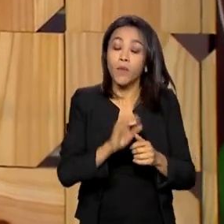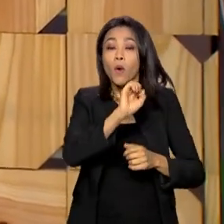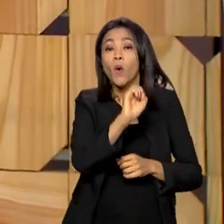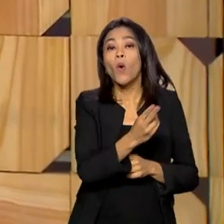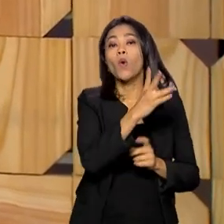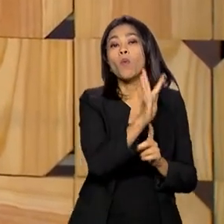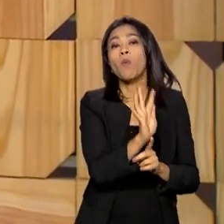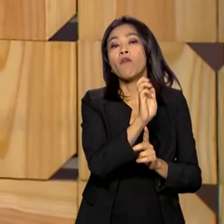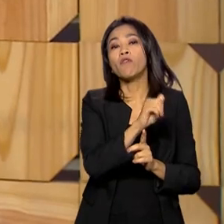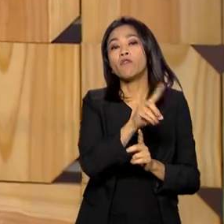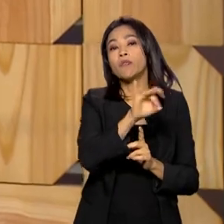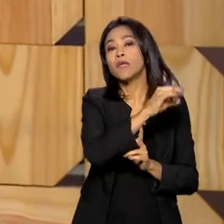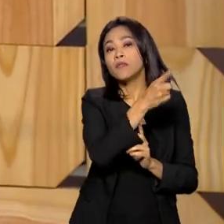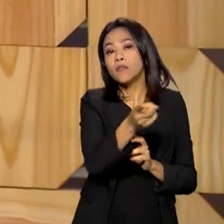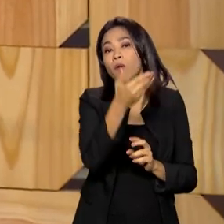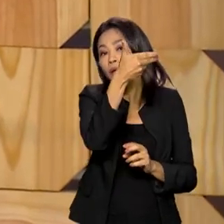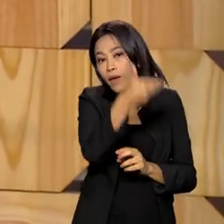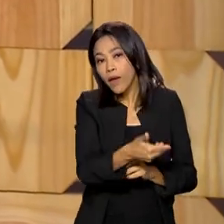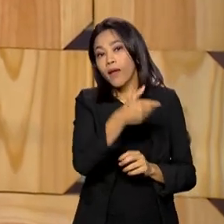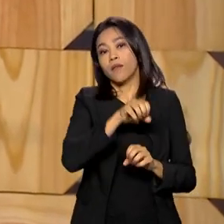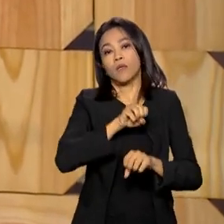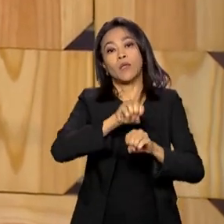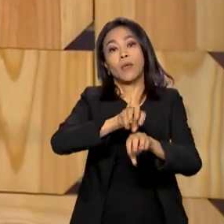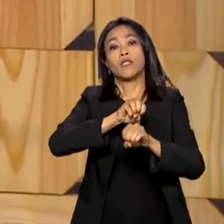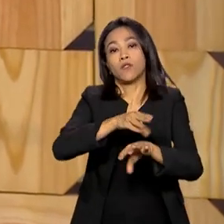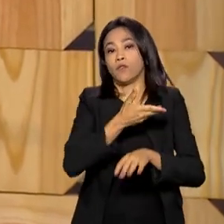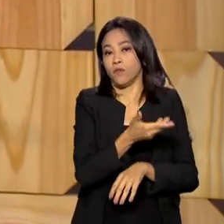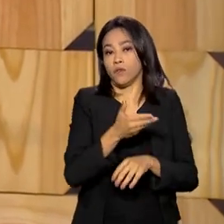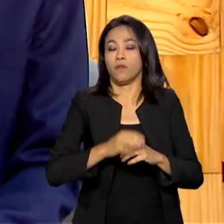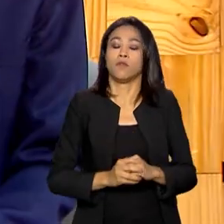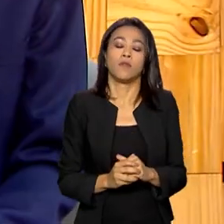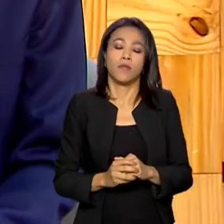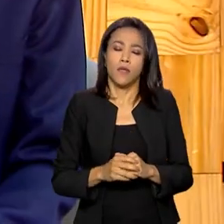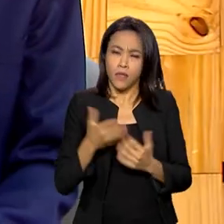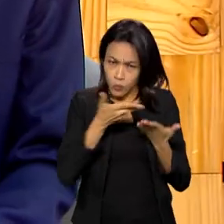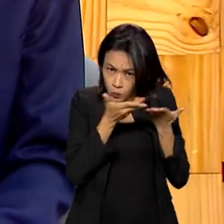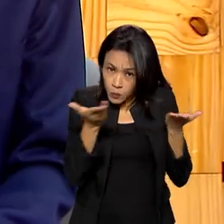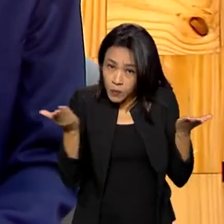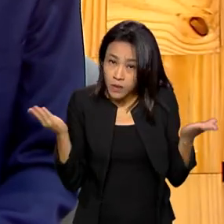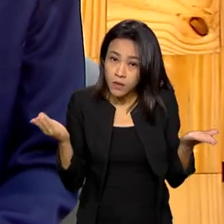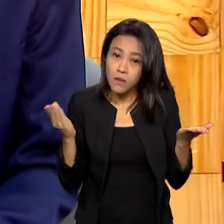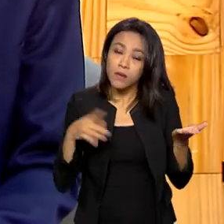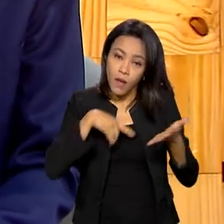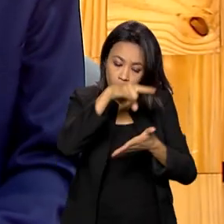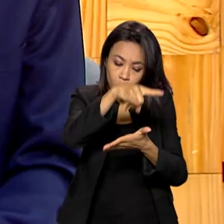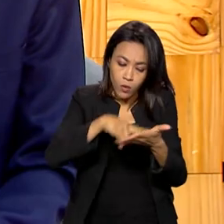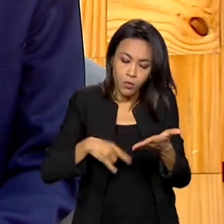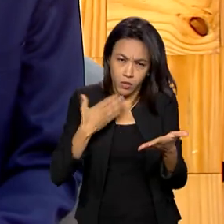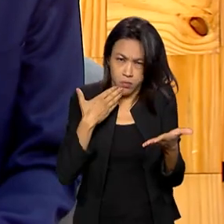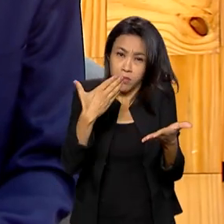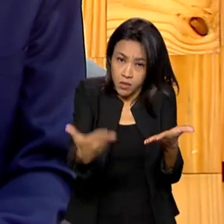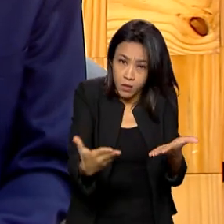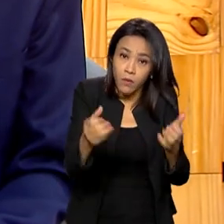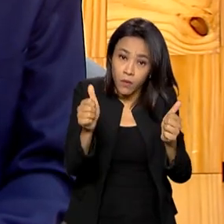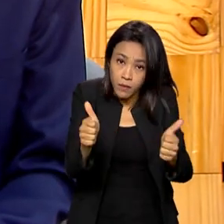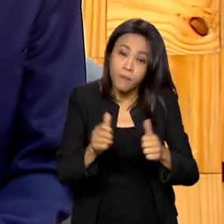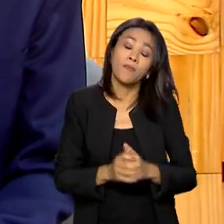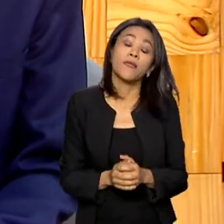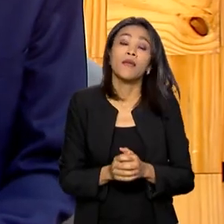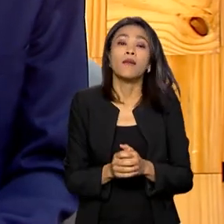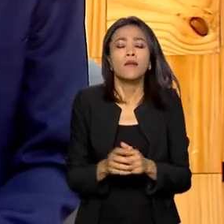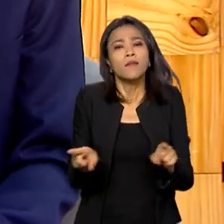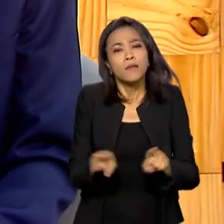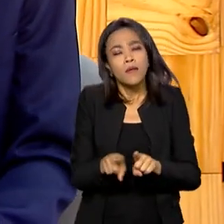caso das emissoras educativas. isso tudo tem a ver com essa concessão, com essa outorga. Agora, é também